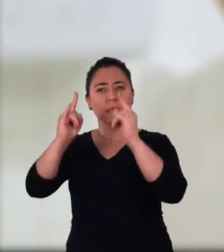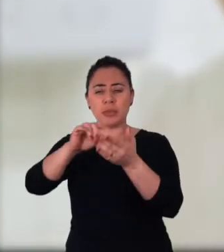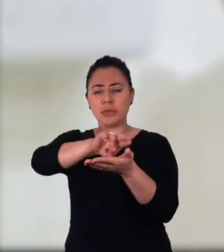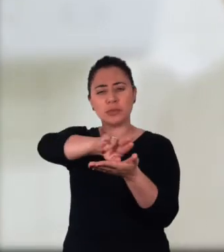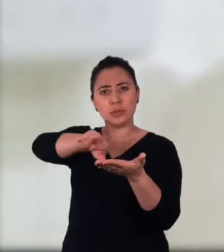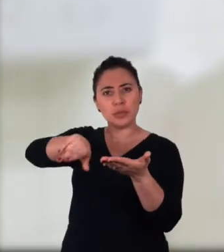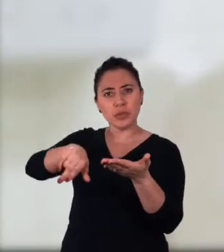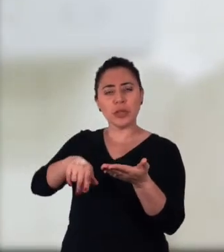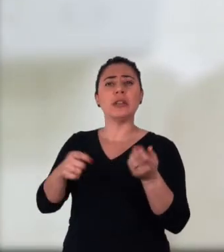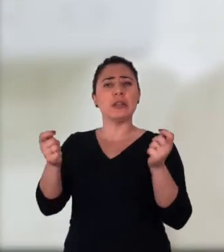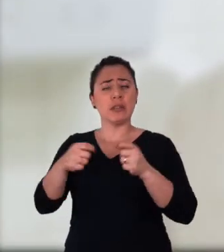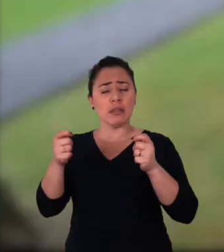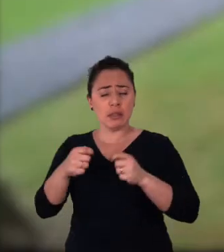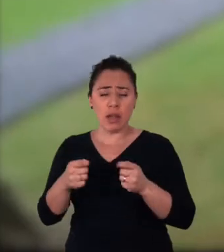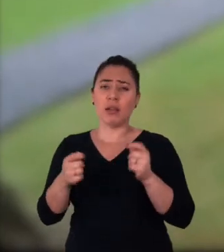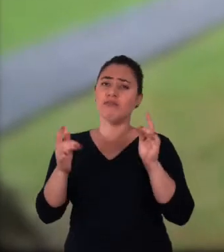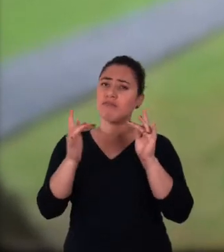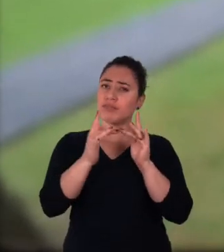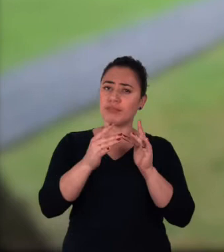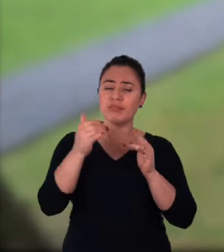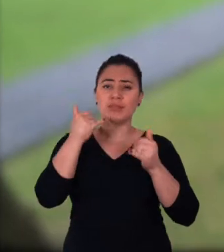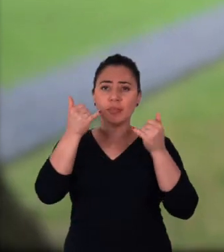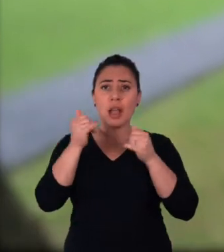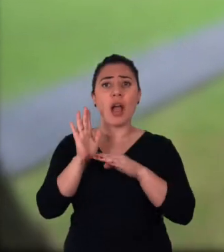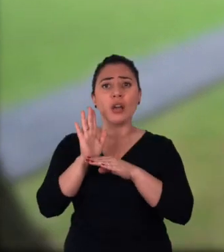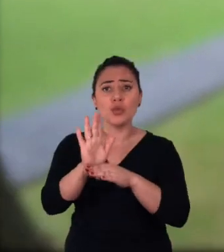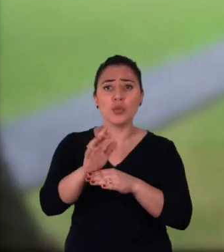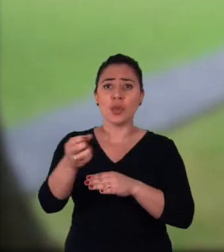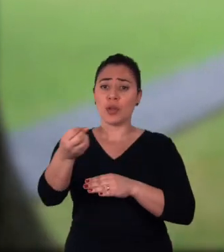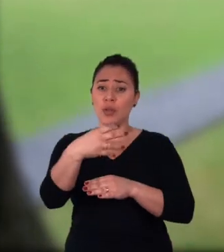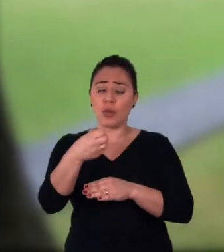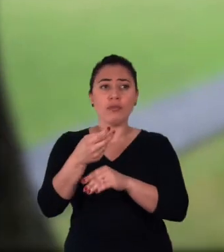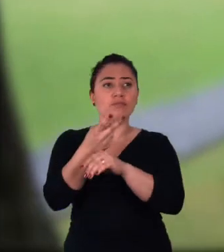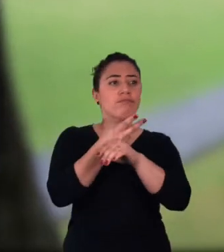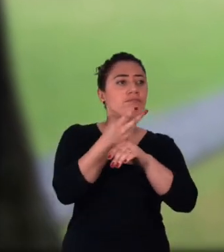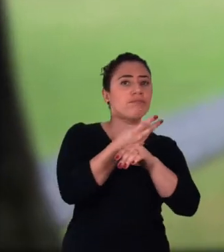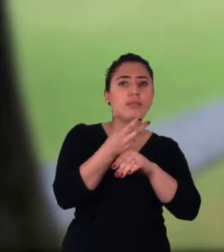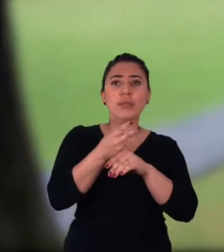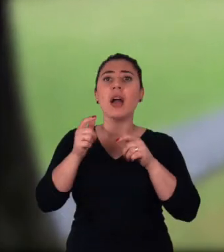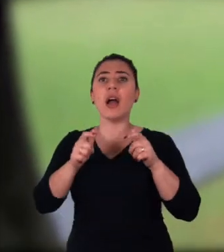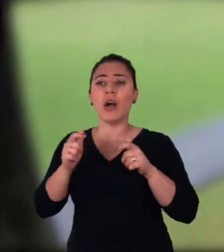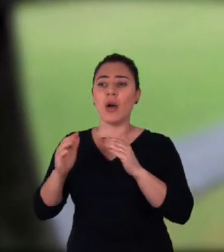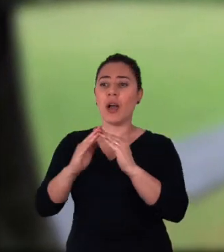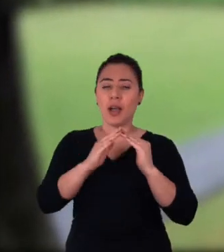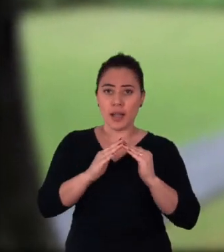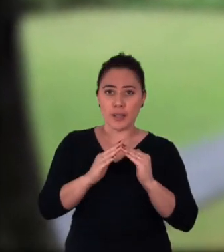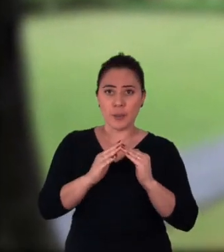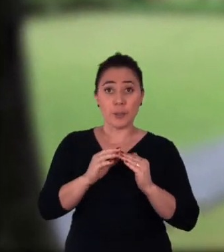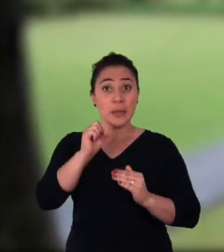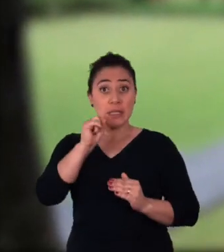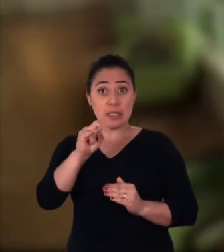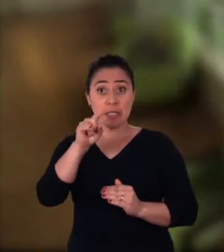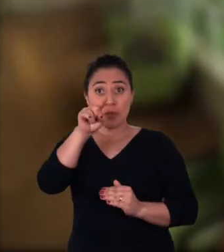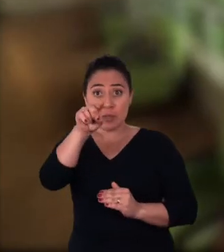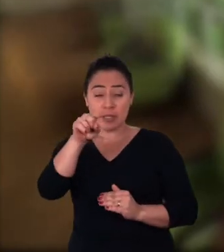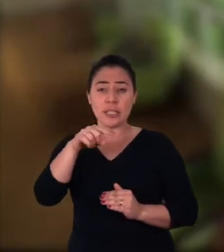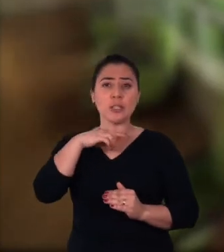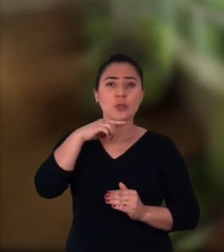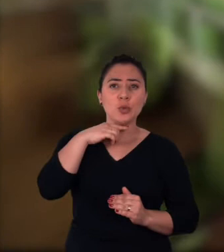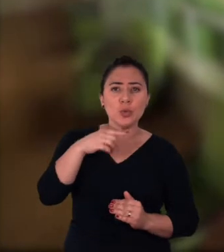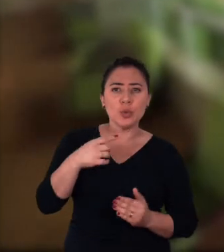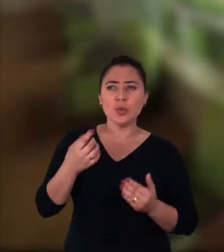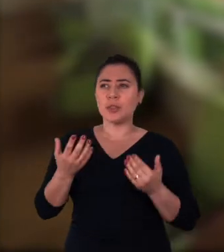imobiliárias. E isso ajuda o candidato na busca de moradia. Caso você possua